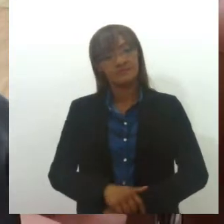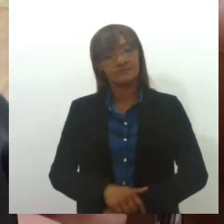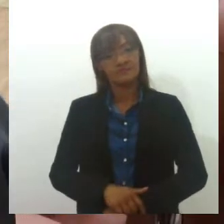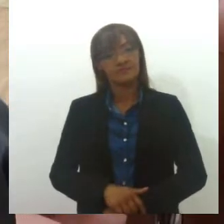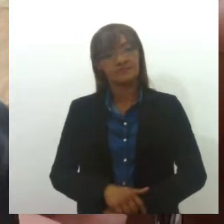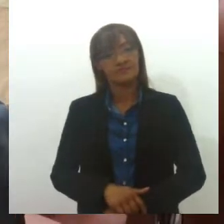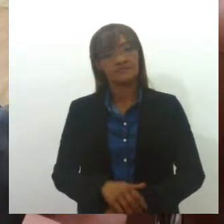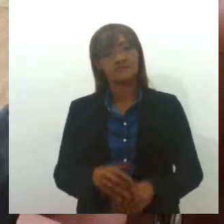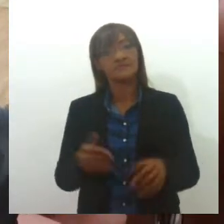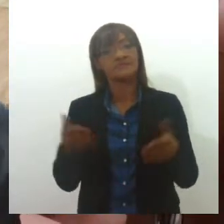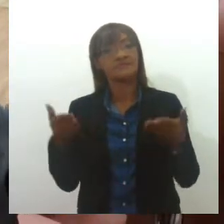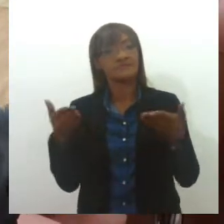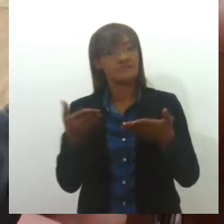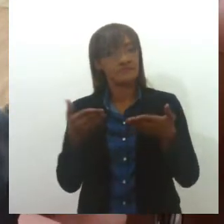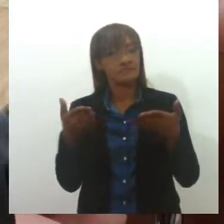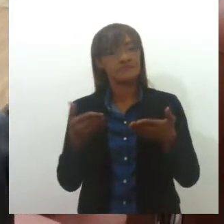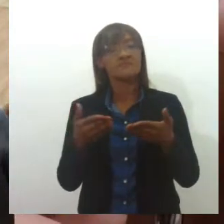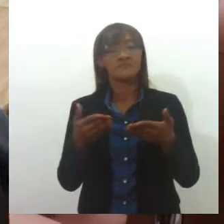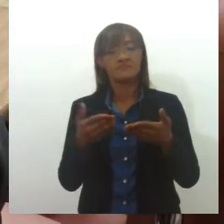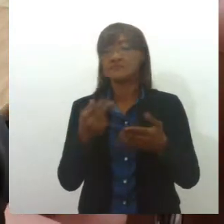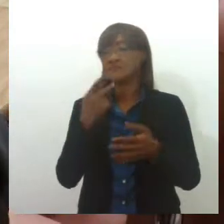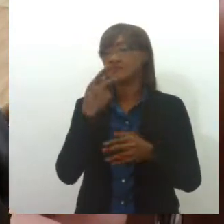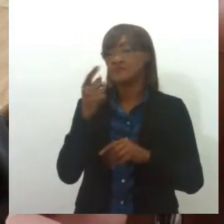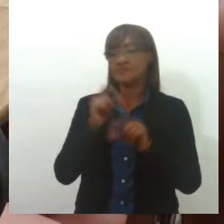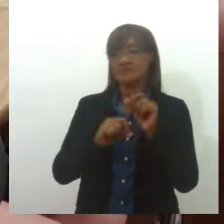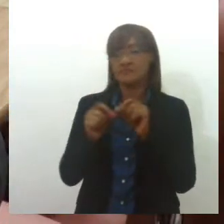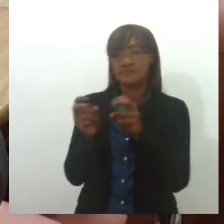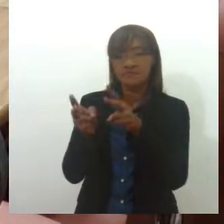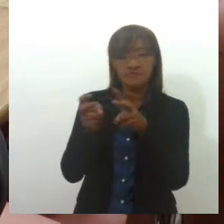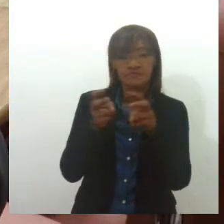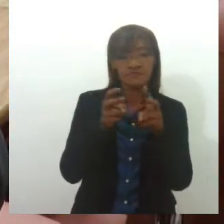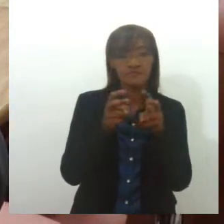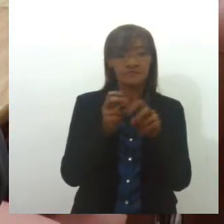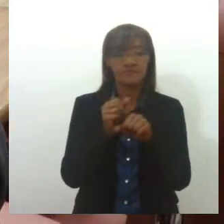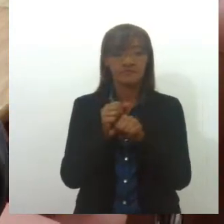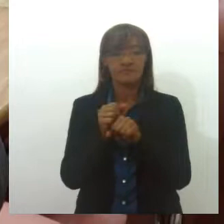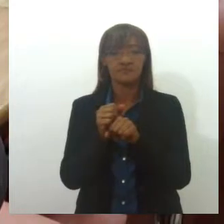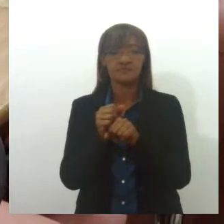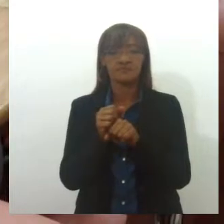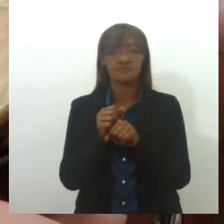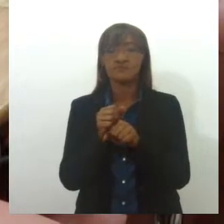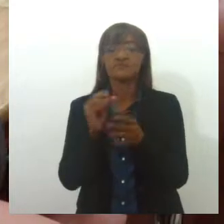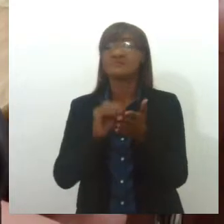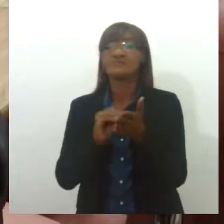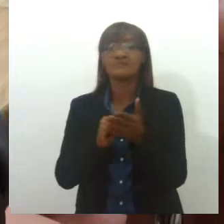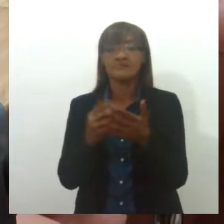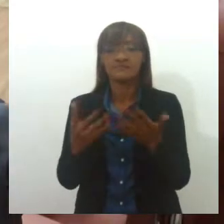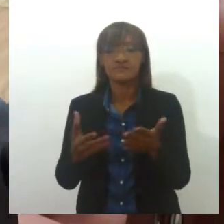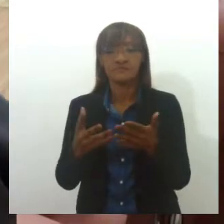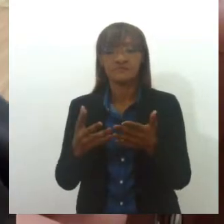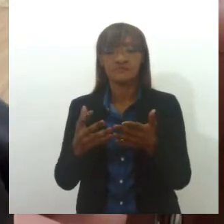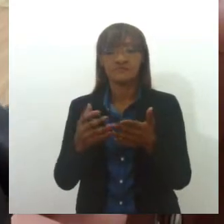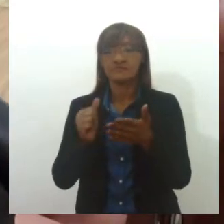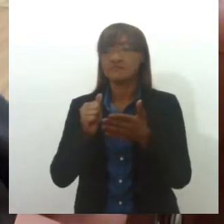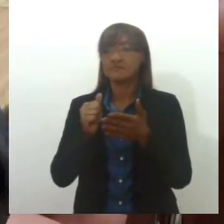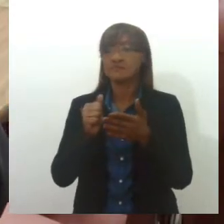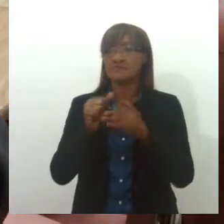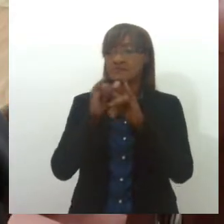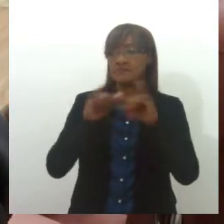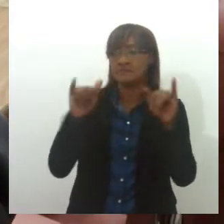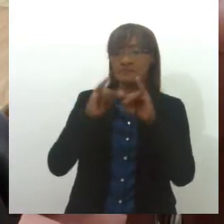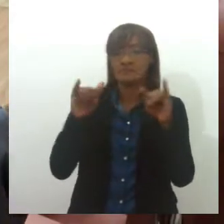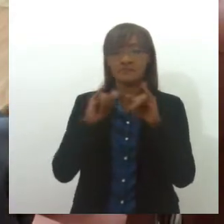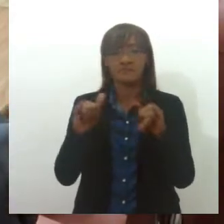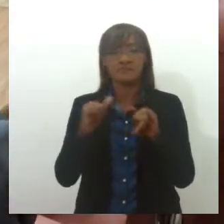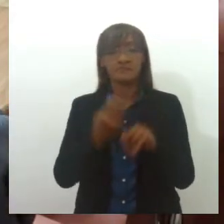um pouco da fala que eu vejo das crianças e adolescentes, que falta efetividade em políticas públicas para a infância e